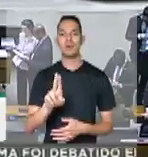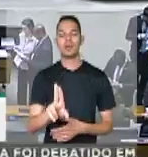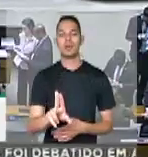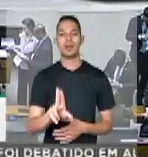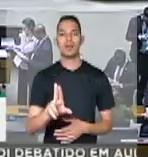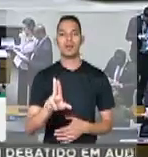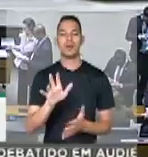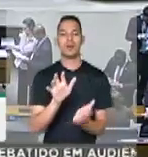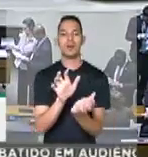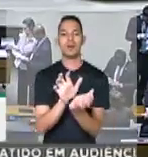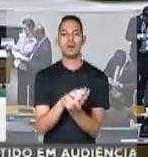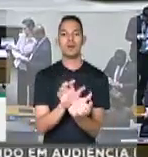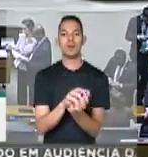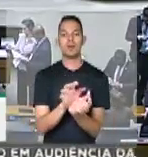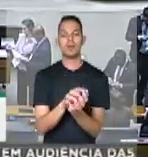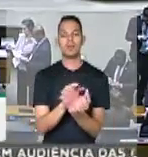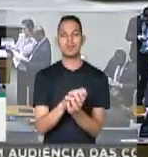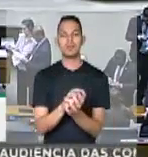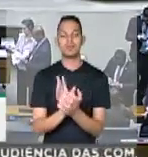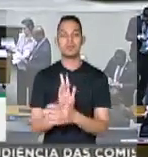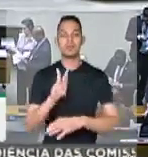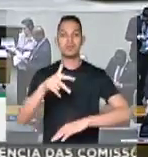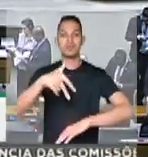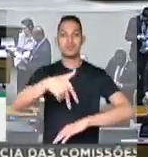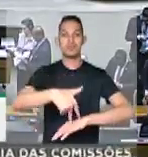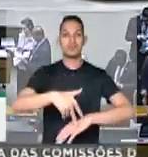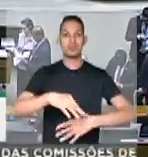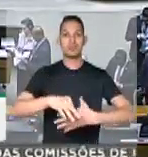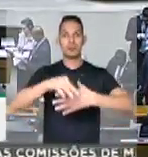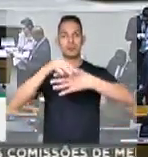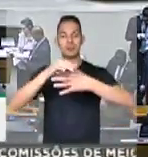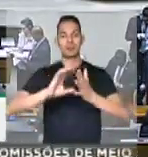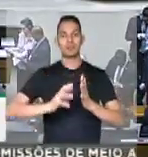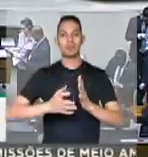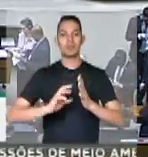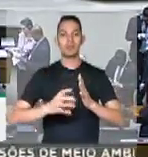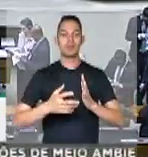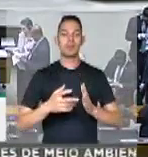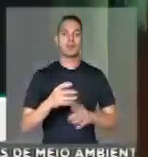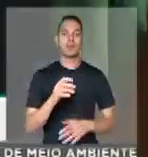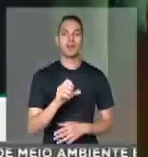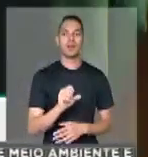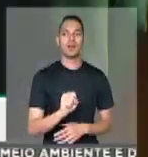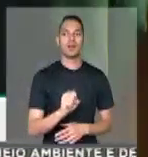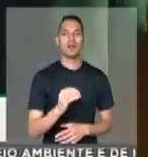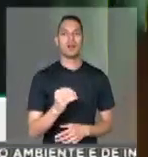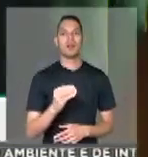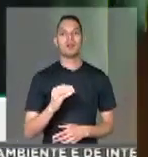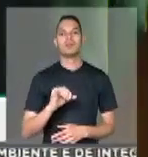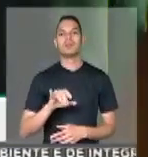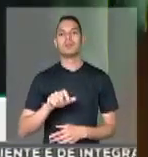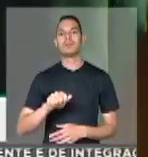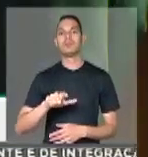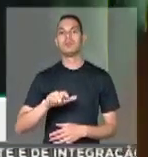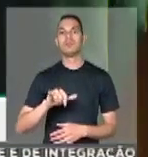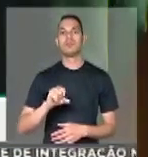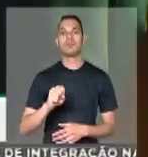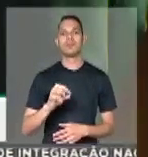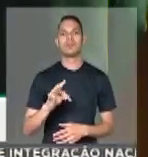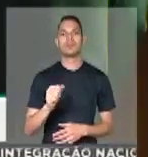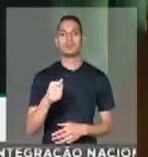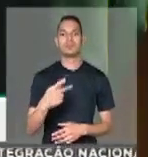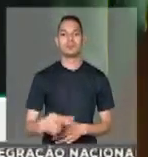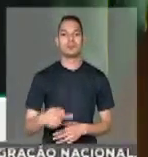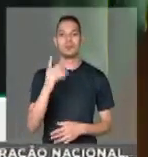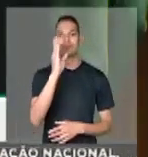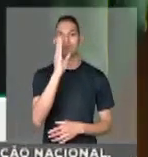Eu ocupo aqui essa tribuna na condição de líder do Partido Socialista Brasileiro para fazer